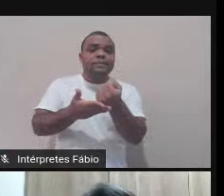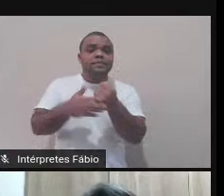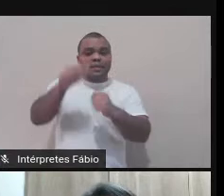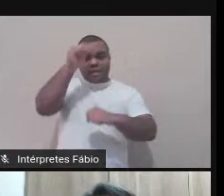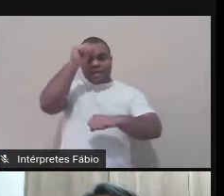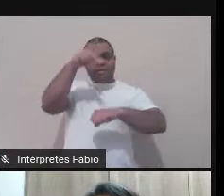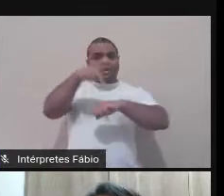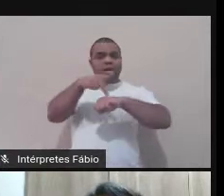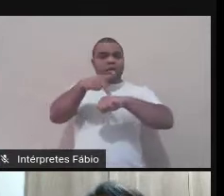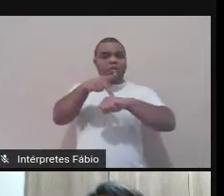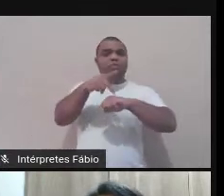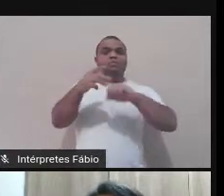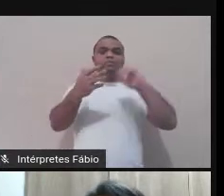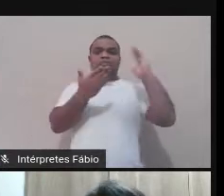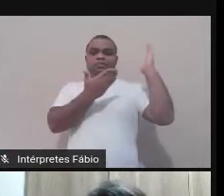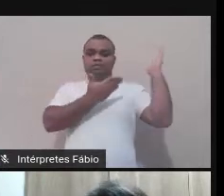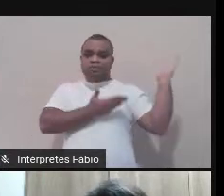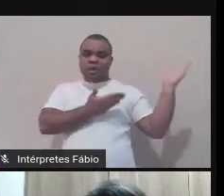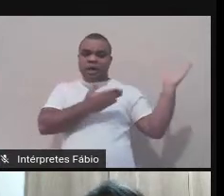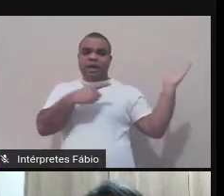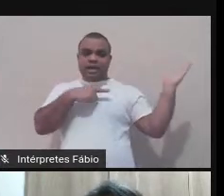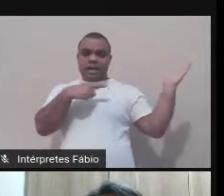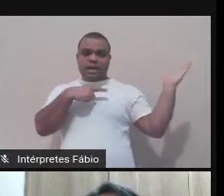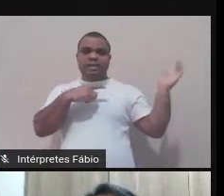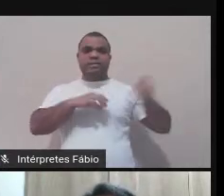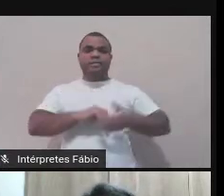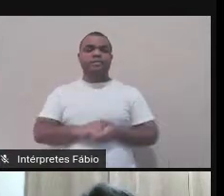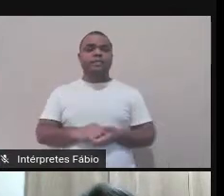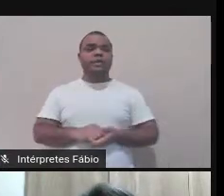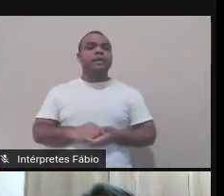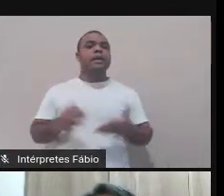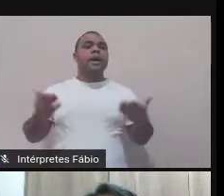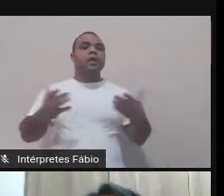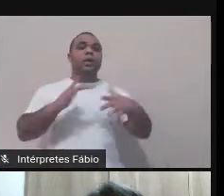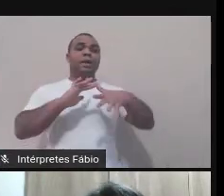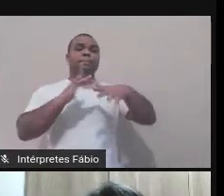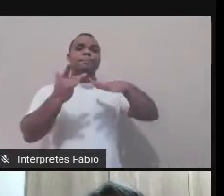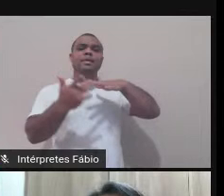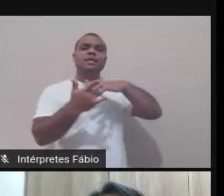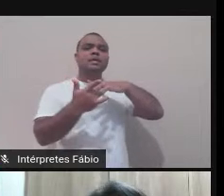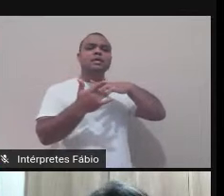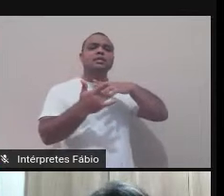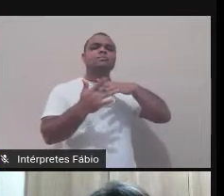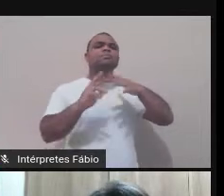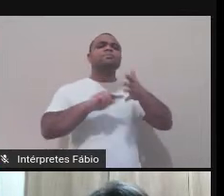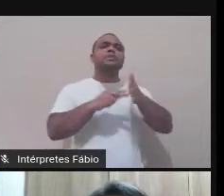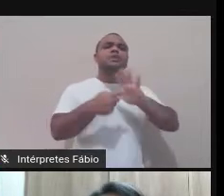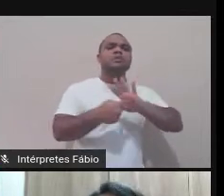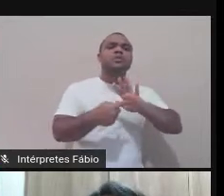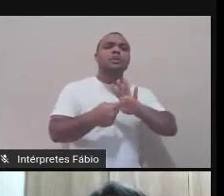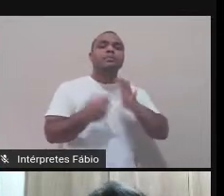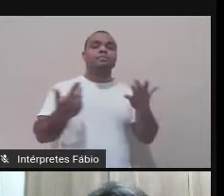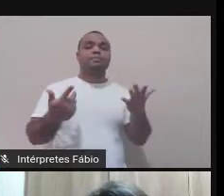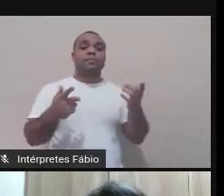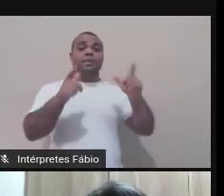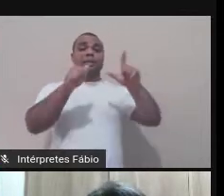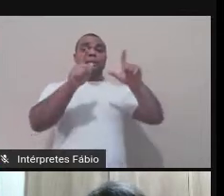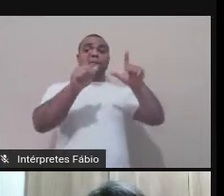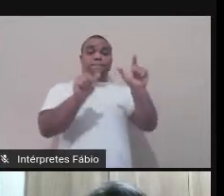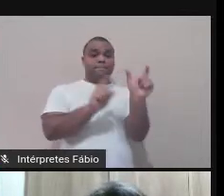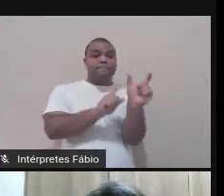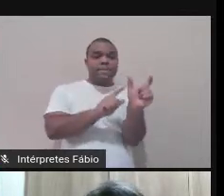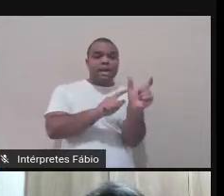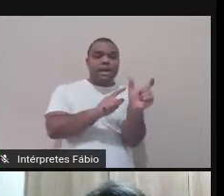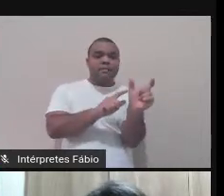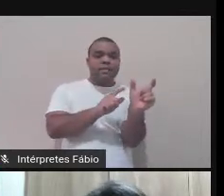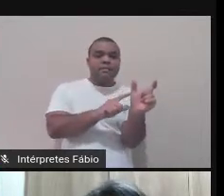consideramos mídia as suas formas básicas, né? Que é a palavra, o som, a imagem, os meios técnicos,